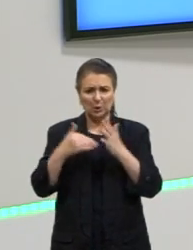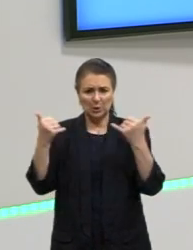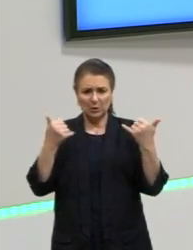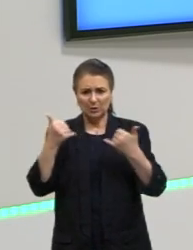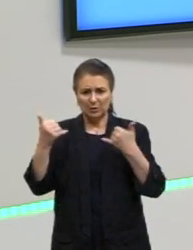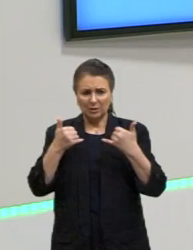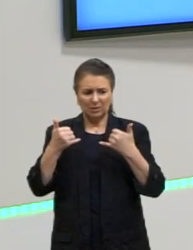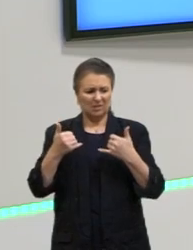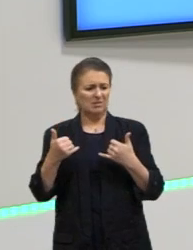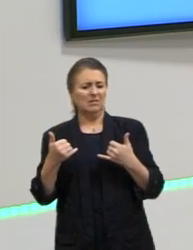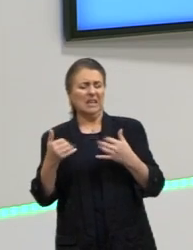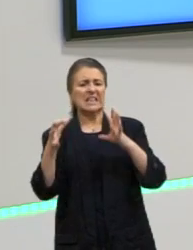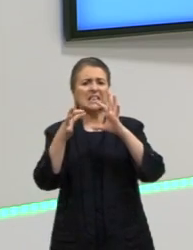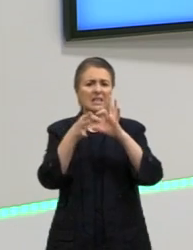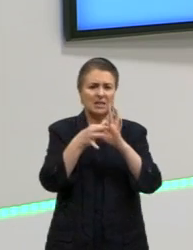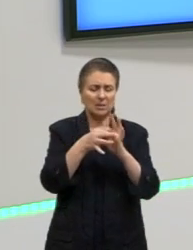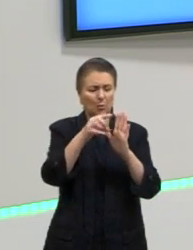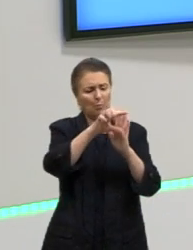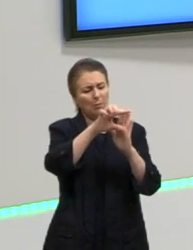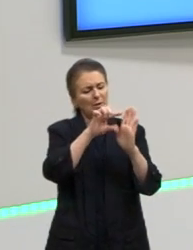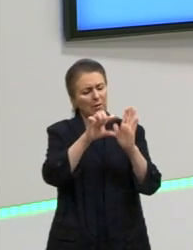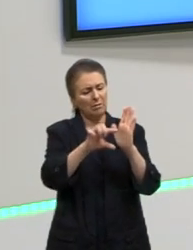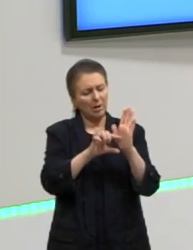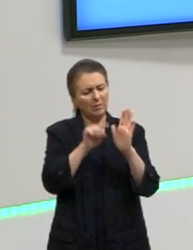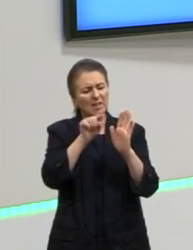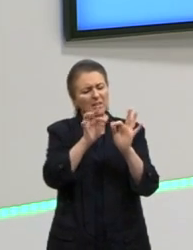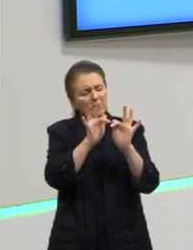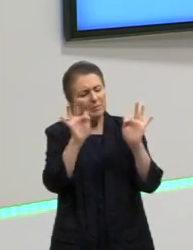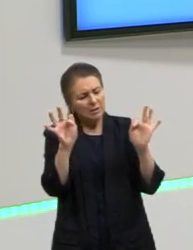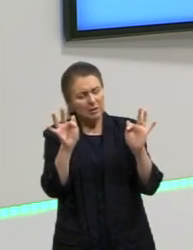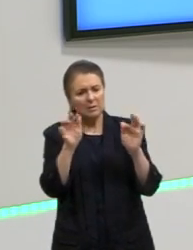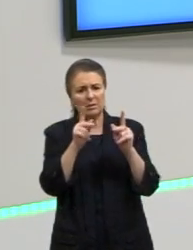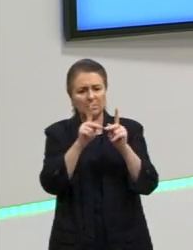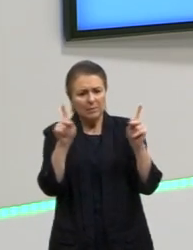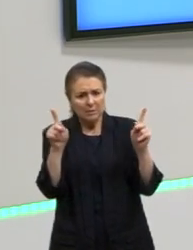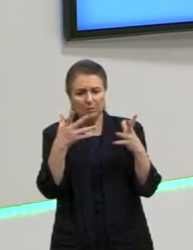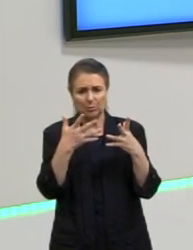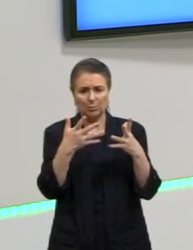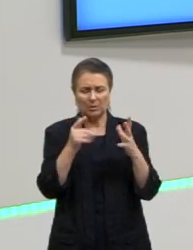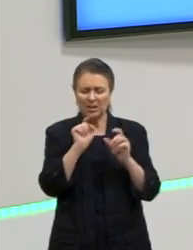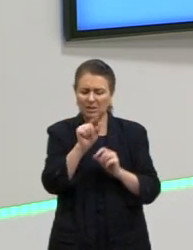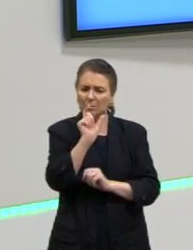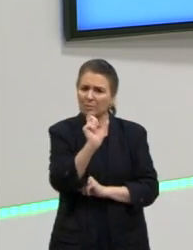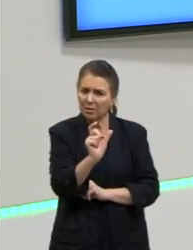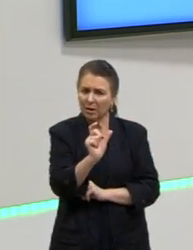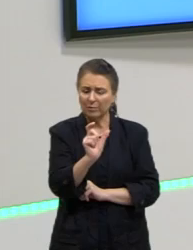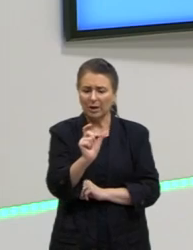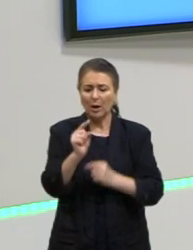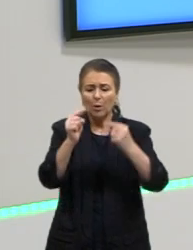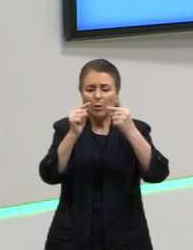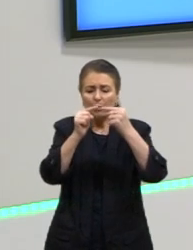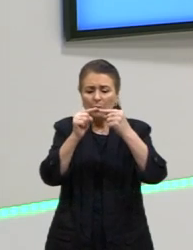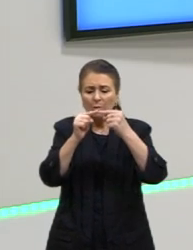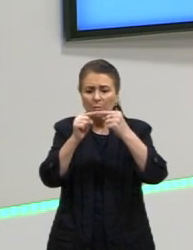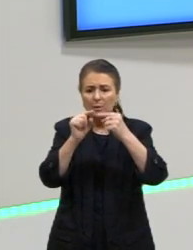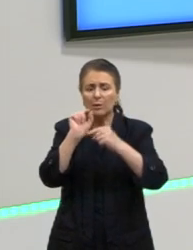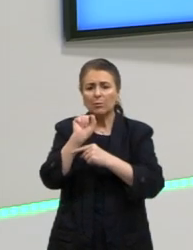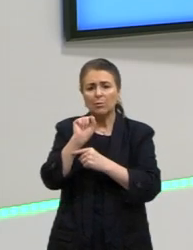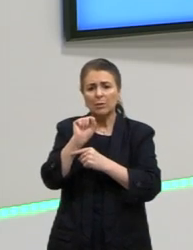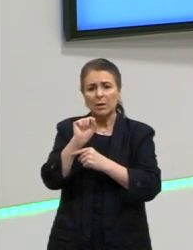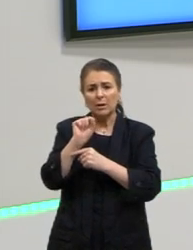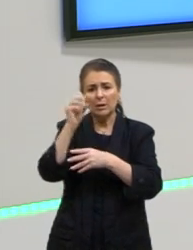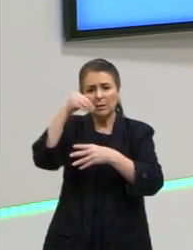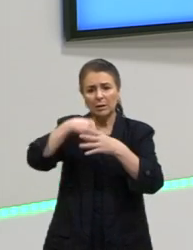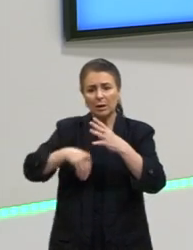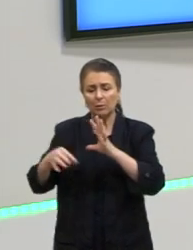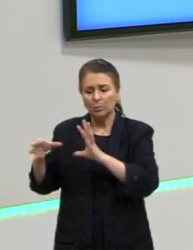é isso aqui está ligado a quê? Mas esse período vem de onde? Mas essa palavra ela está concordando com quem ali dentro do contexto?